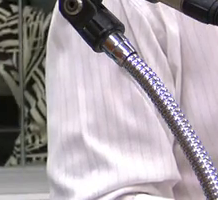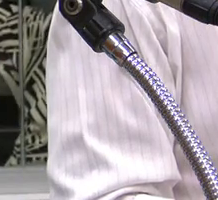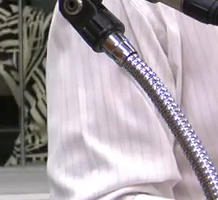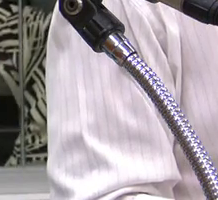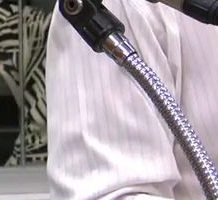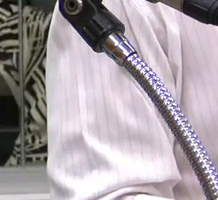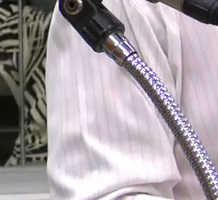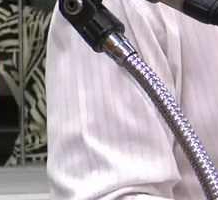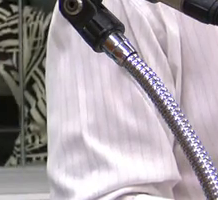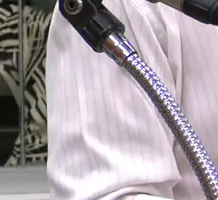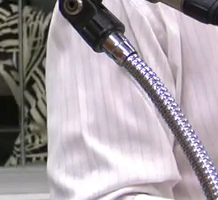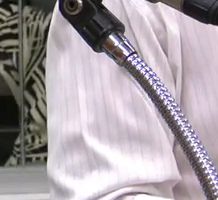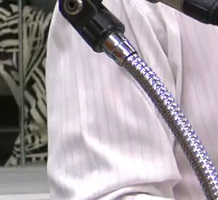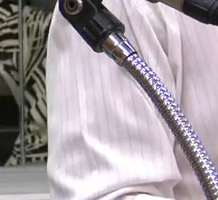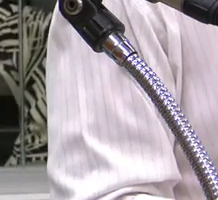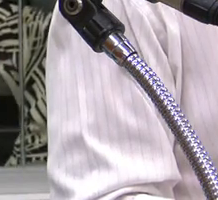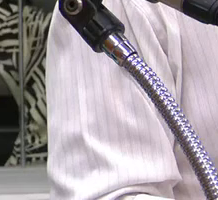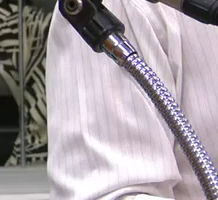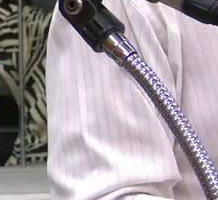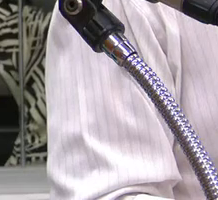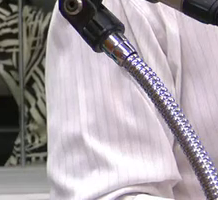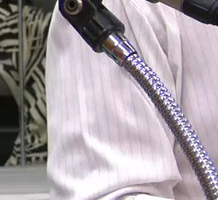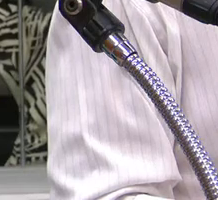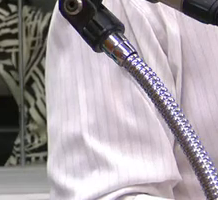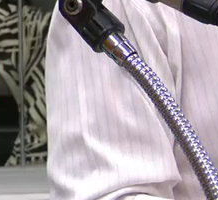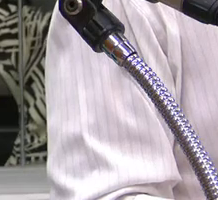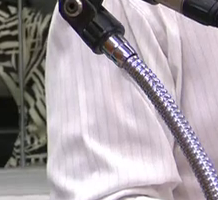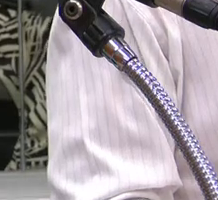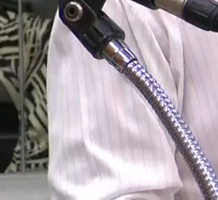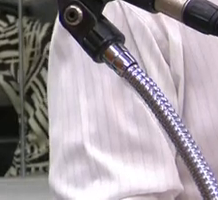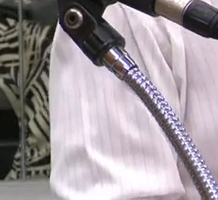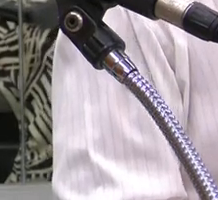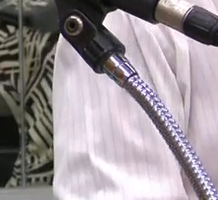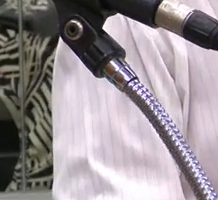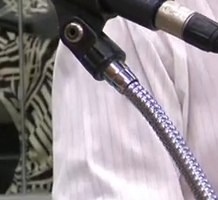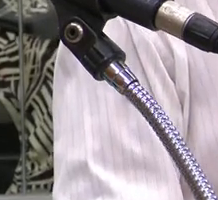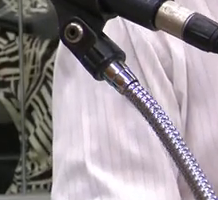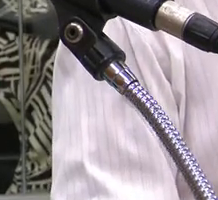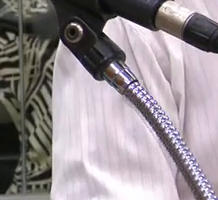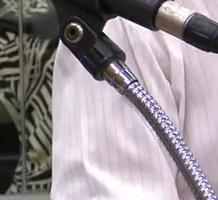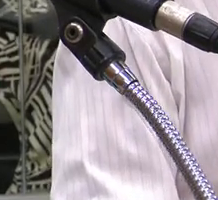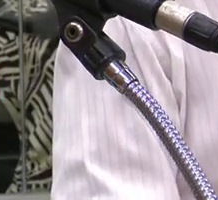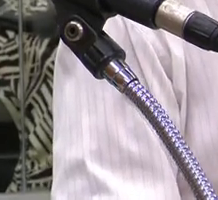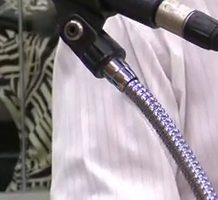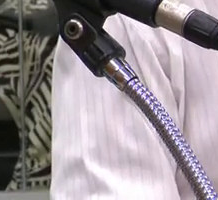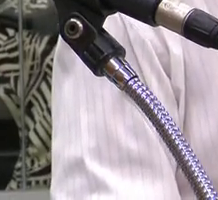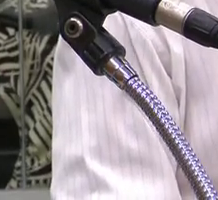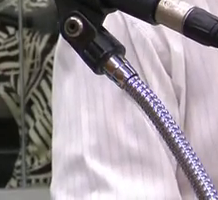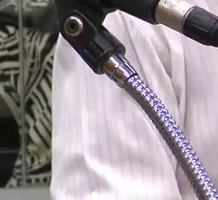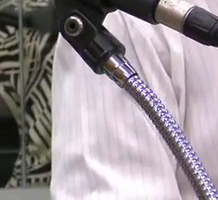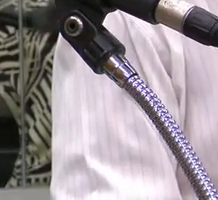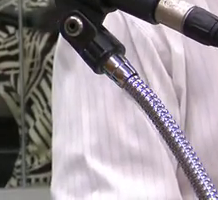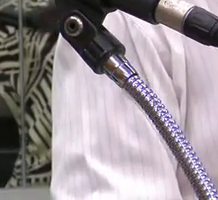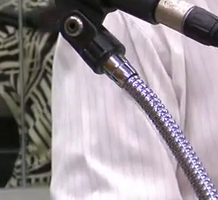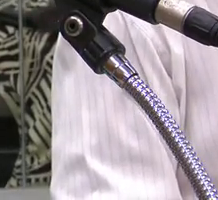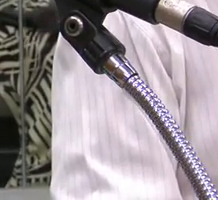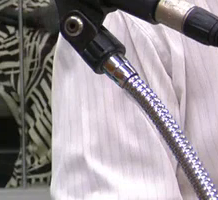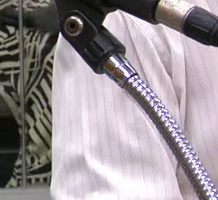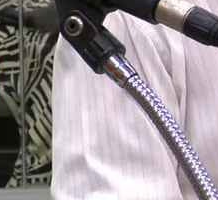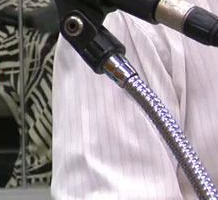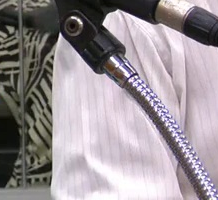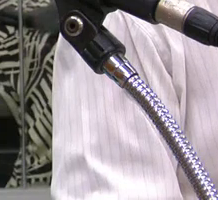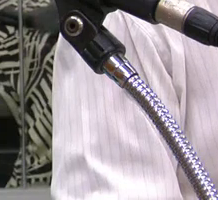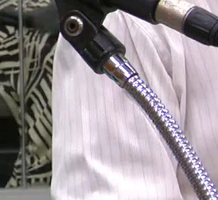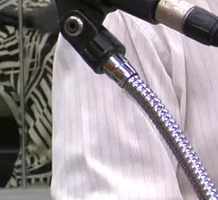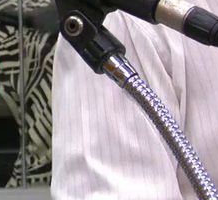urgentes naquele período. O trabalho voluntário foi essencial para que várias pessoas pudessem ter um prato de comida naquela